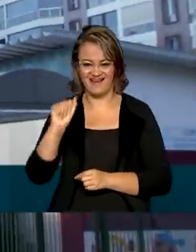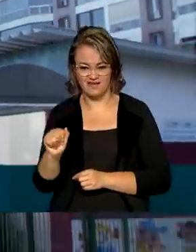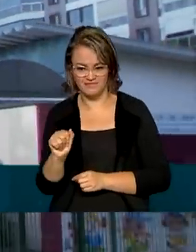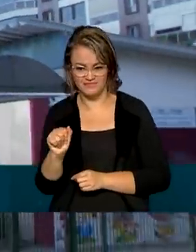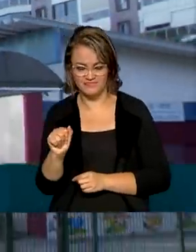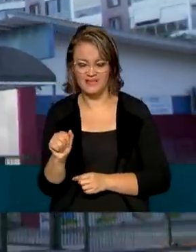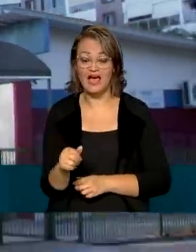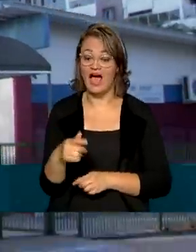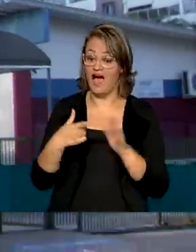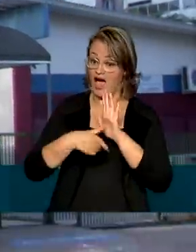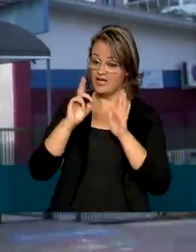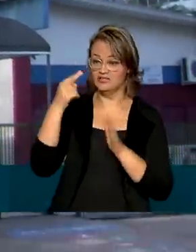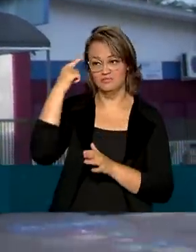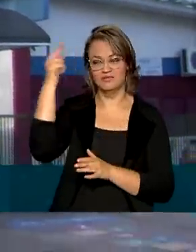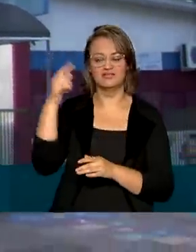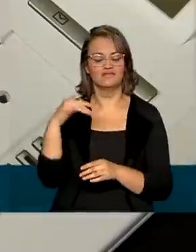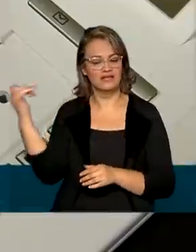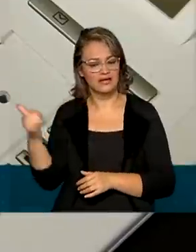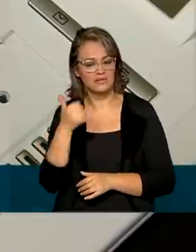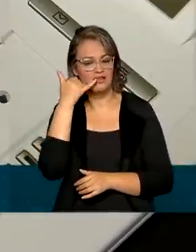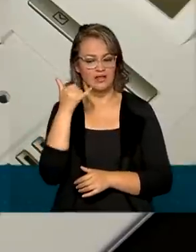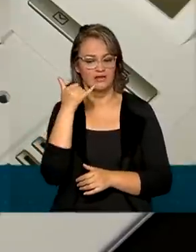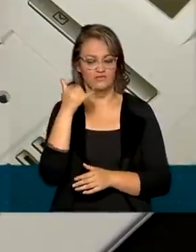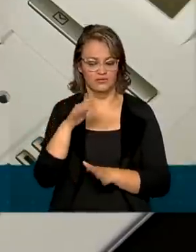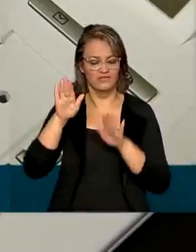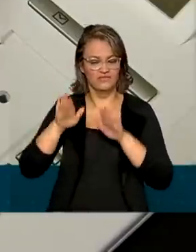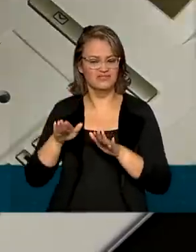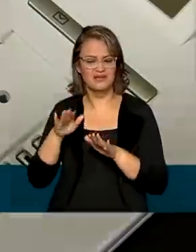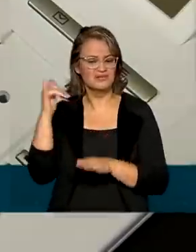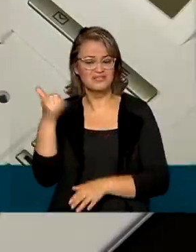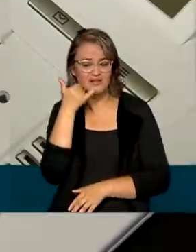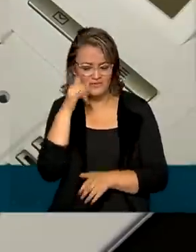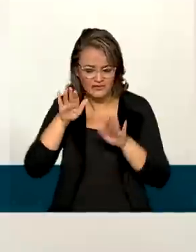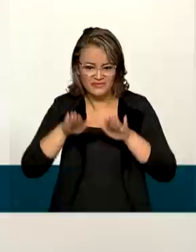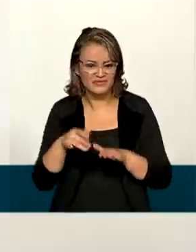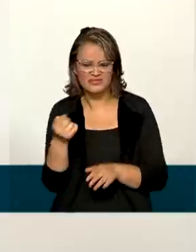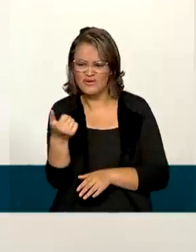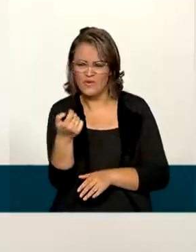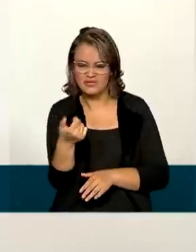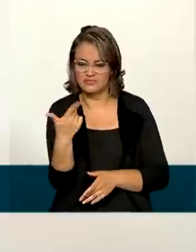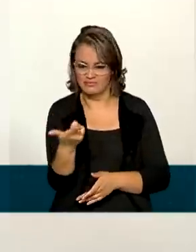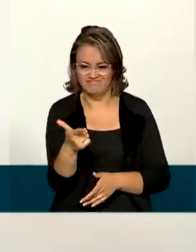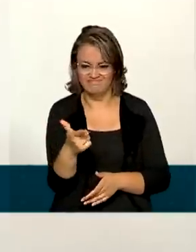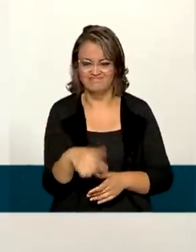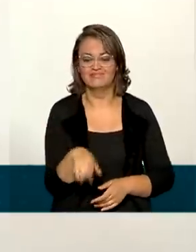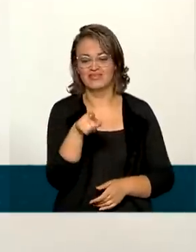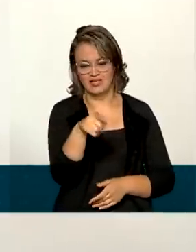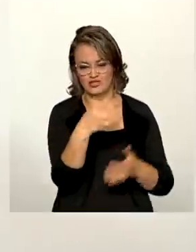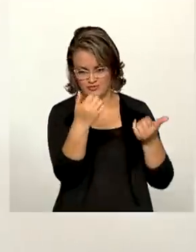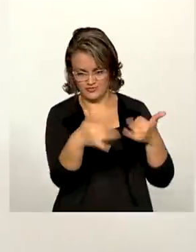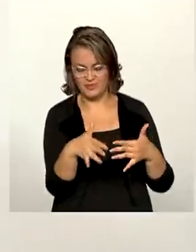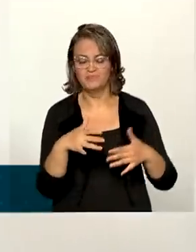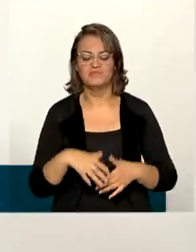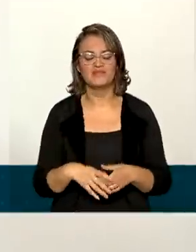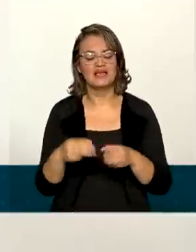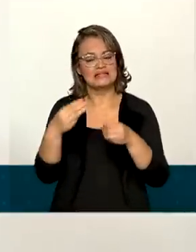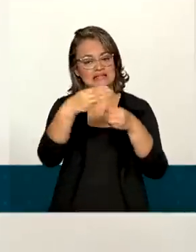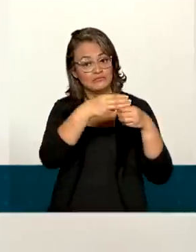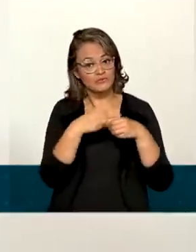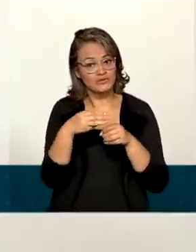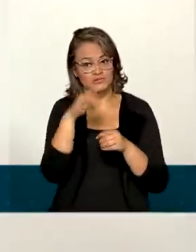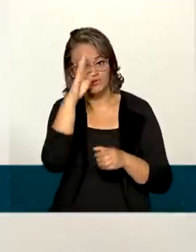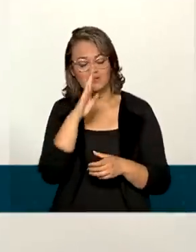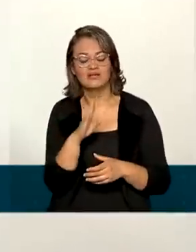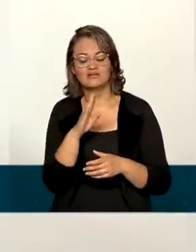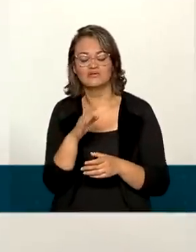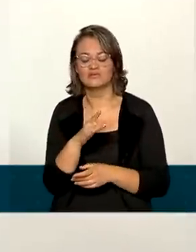recursos seriam destinados à telefonia fixa, que tem pouca demanda atualmente. Todos os municípios brasileiros, agora, com essa